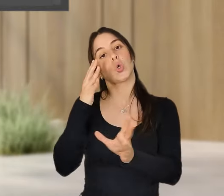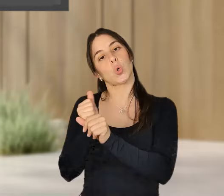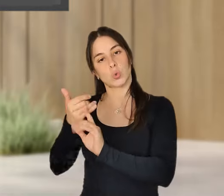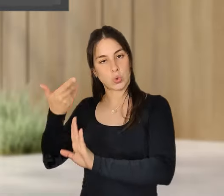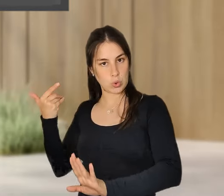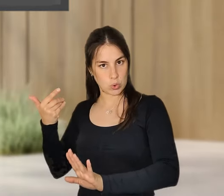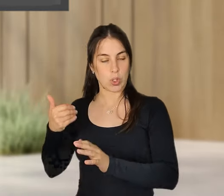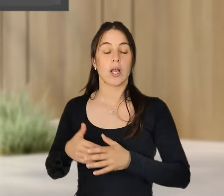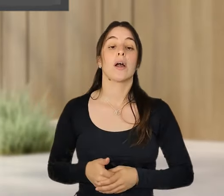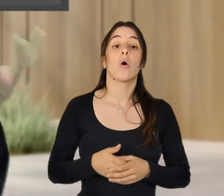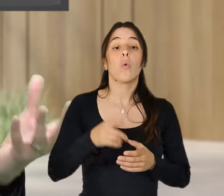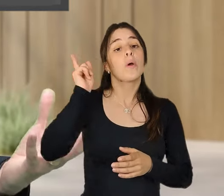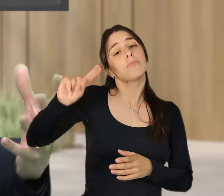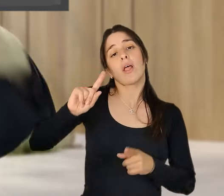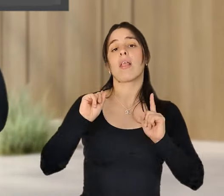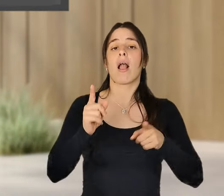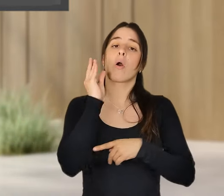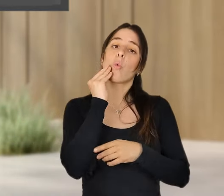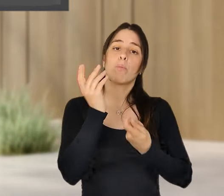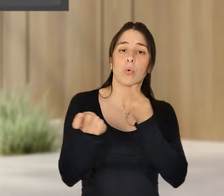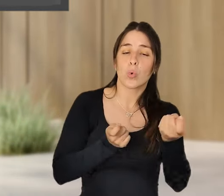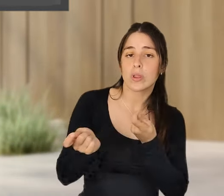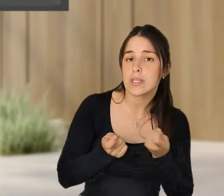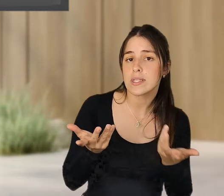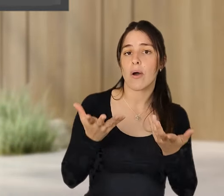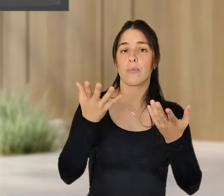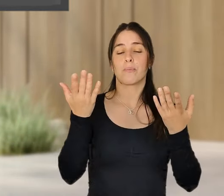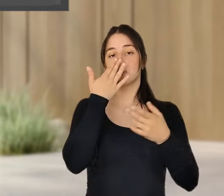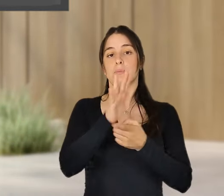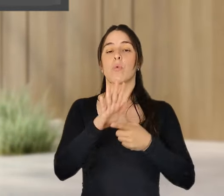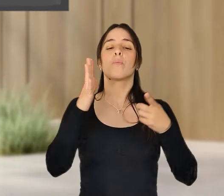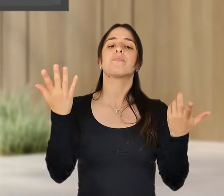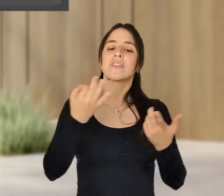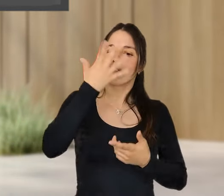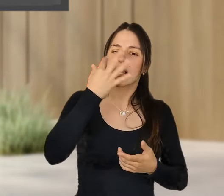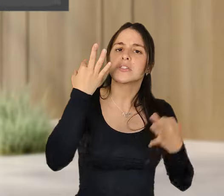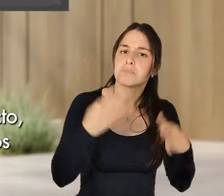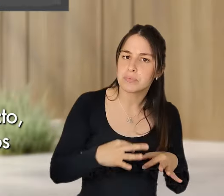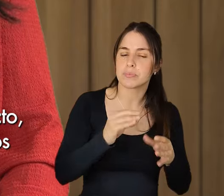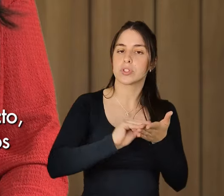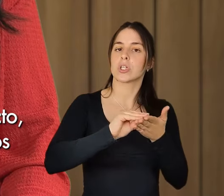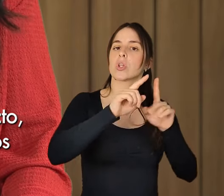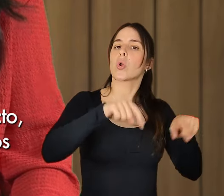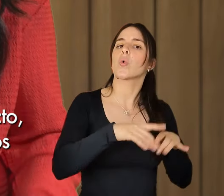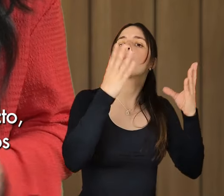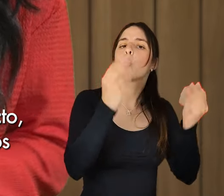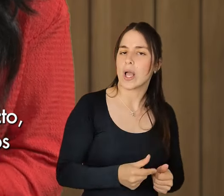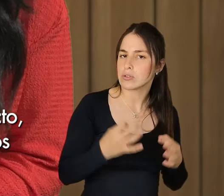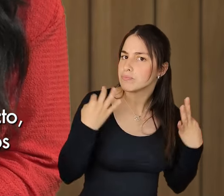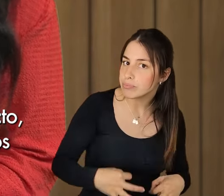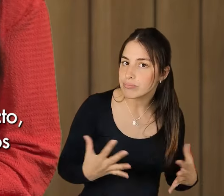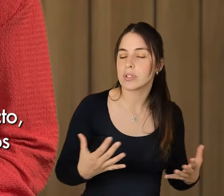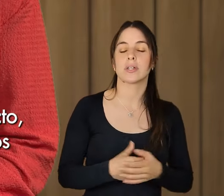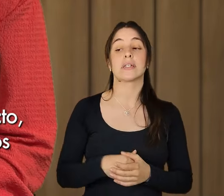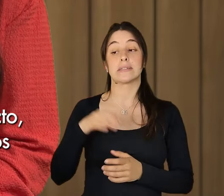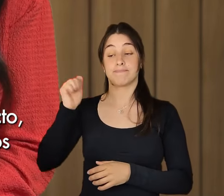a coordenação dentro da empresa, ou seja, quantos dias é que é importante estarem todos no escritório. Claro. E de facto, muitas vezes